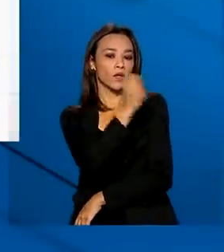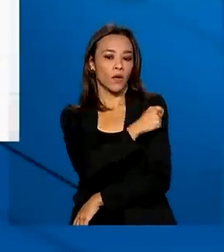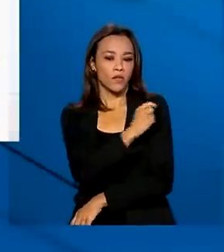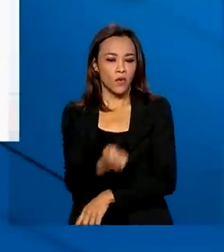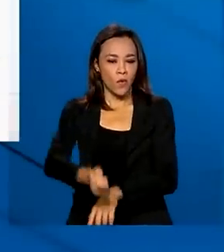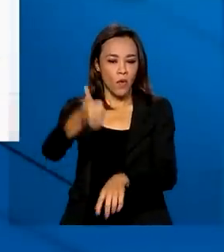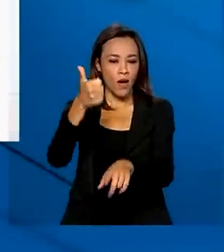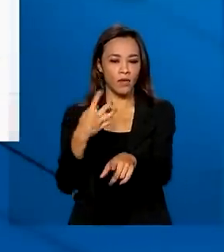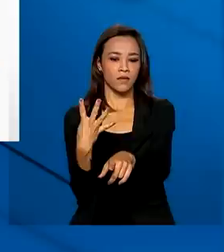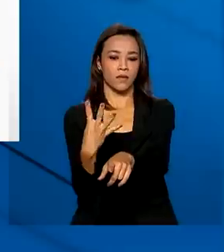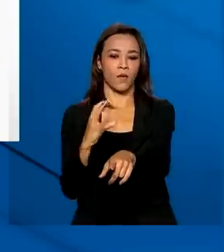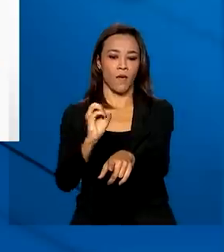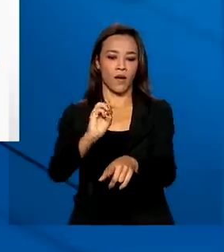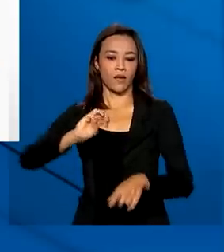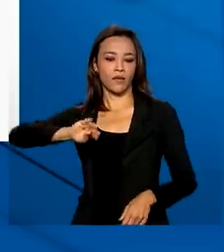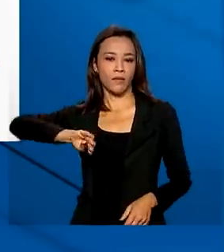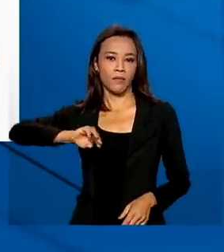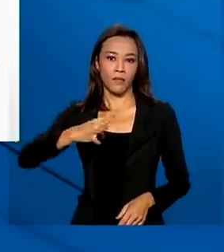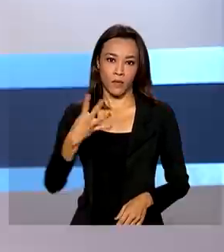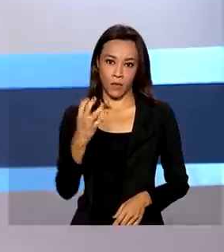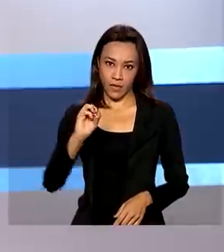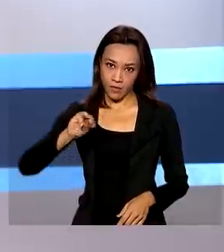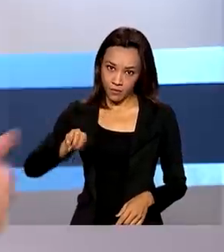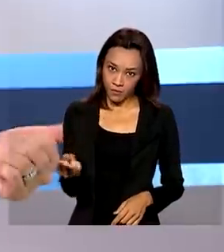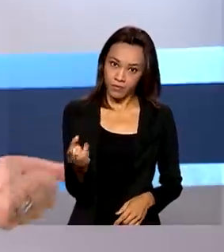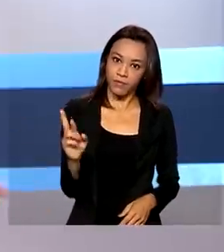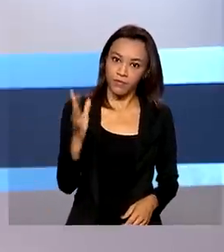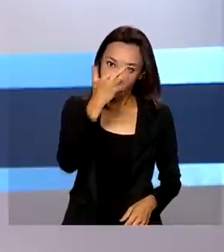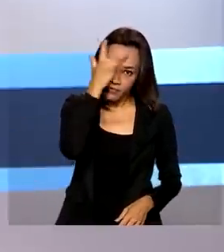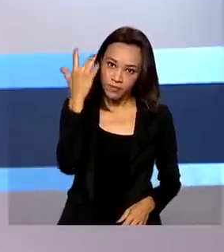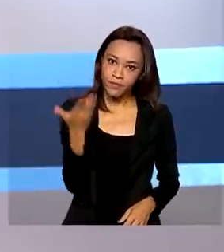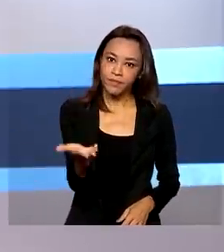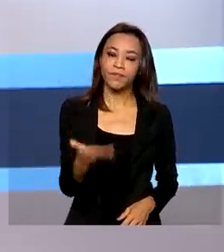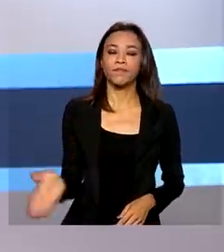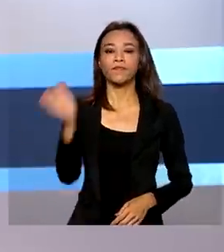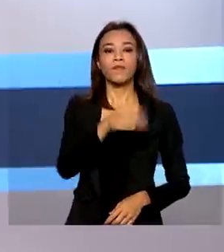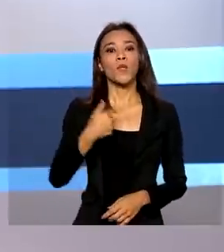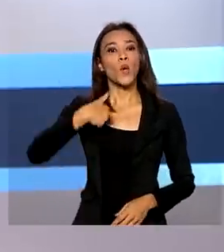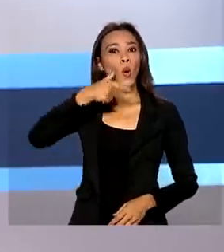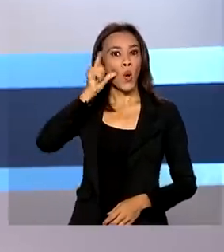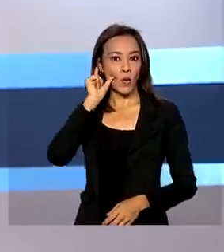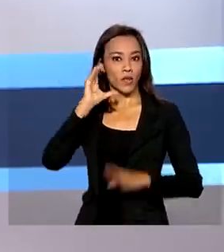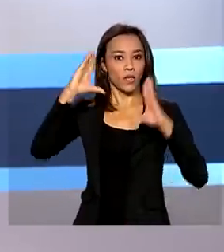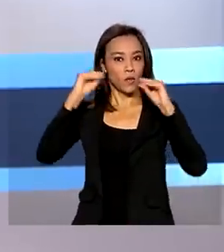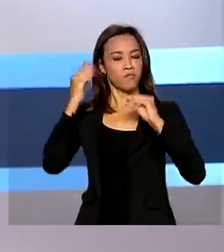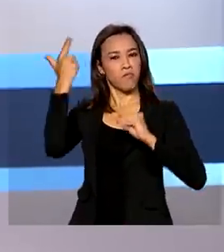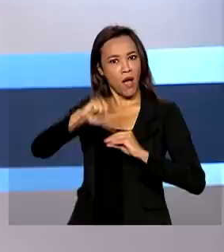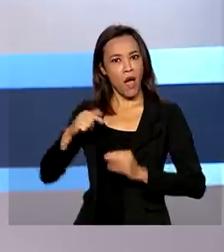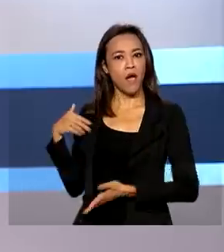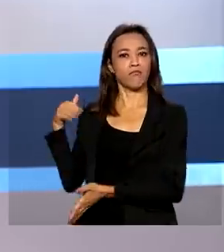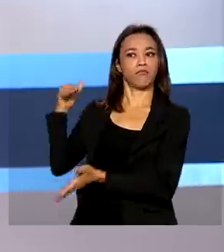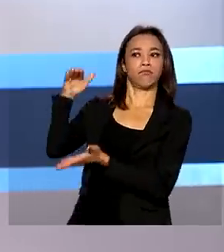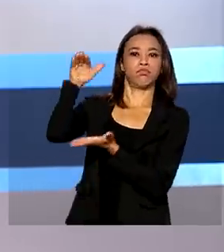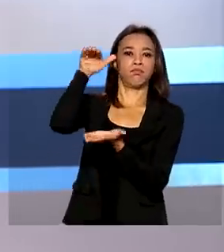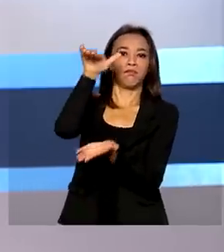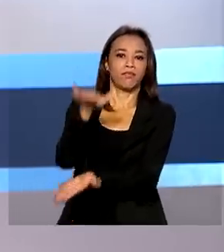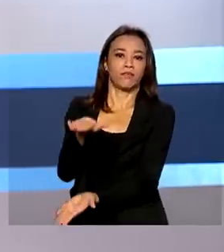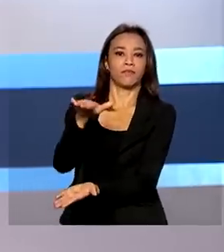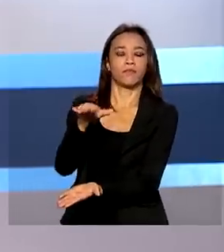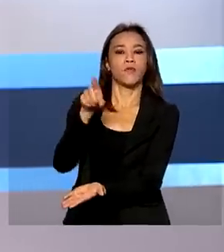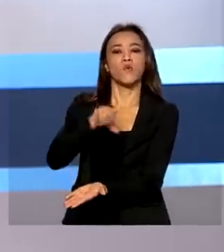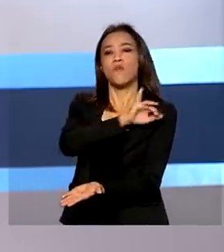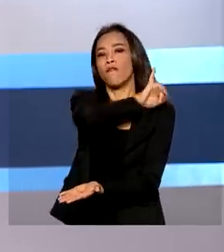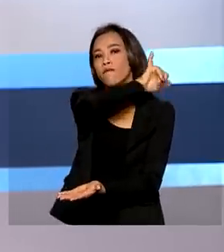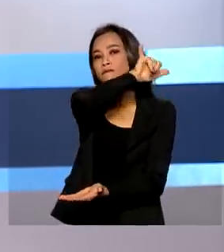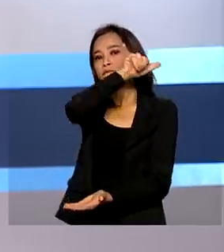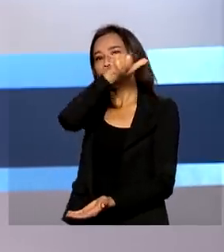quase aí 40 milhões de pessoas. Chegaram ontem à noite mais vacinas contra a Covid-19. Um avião